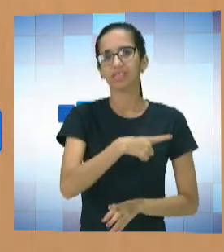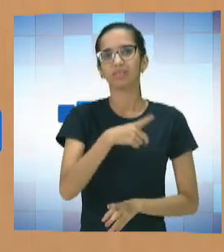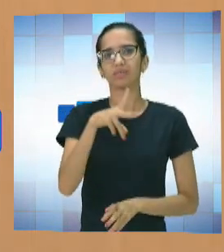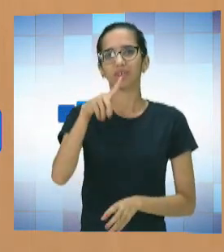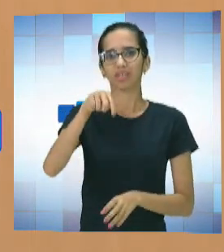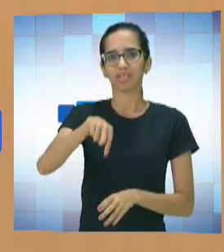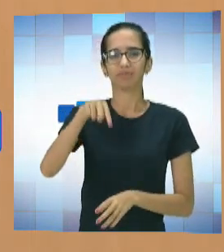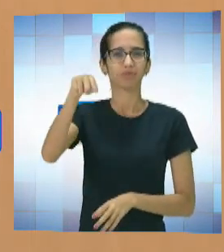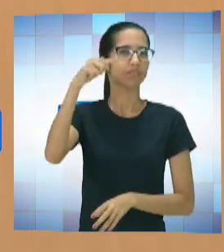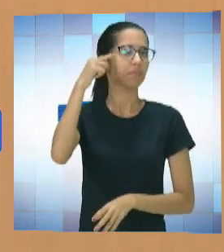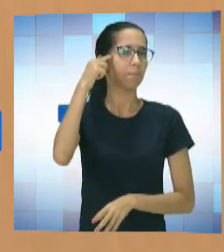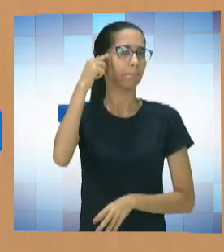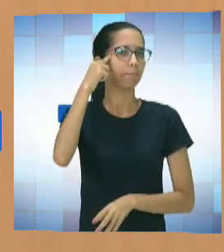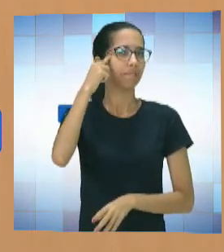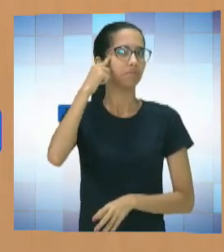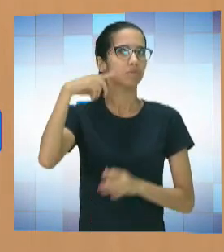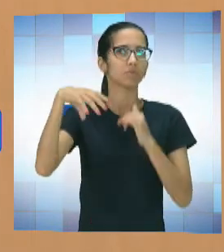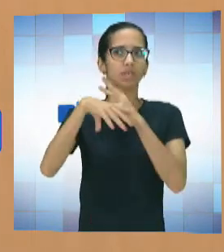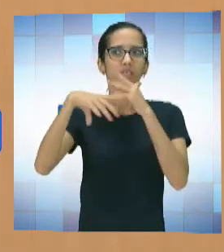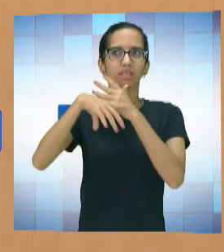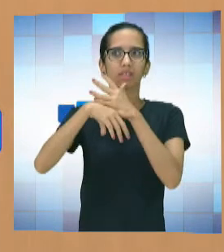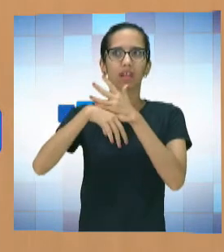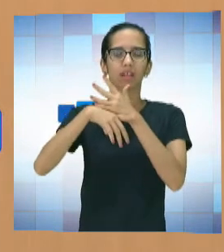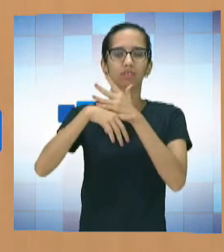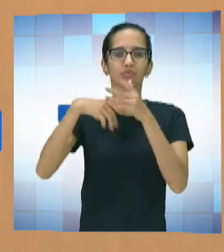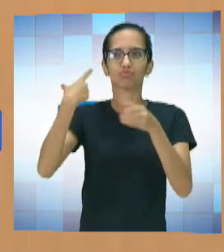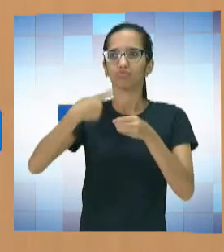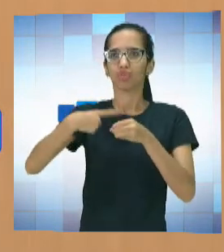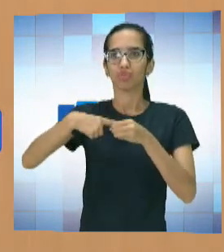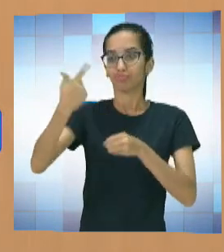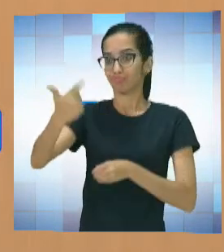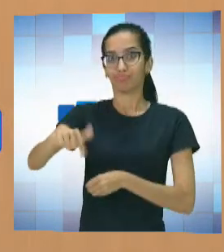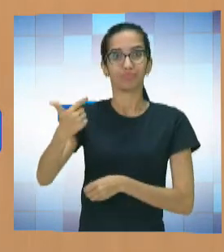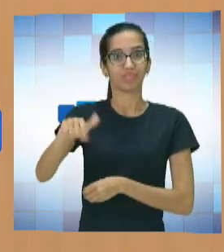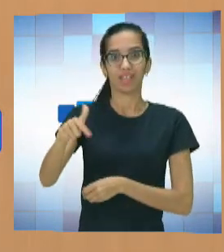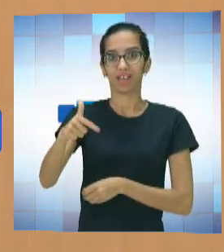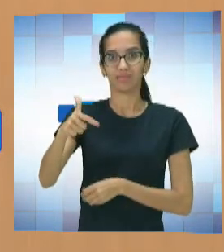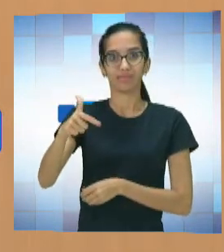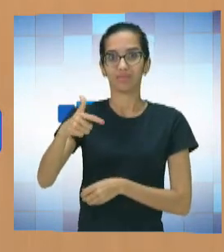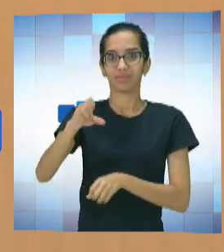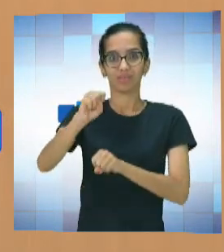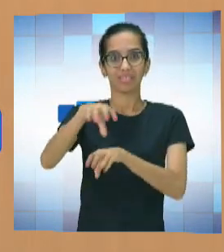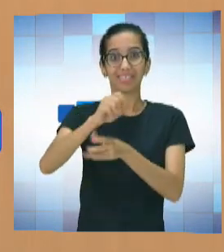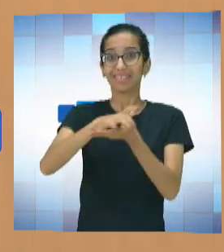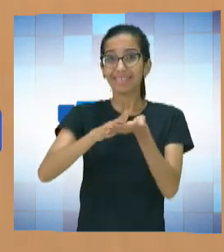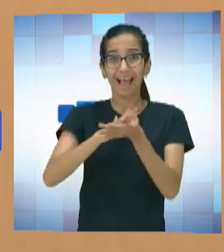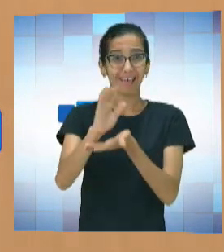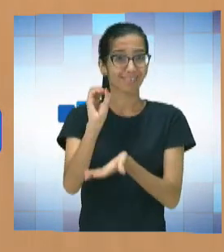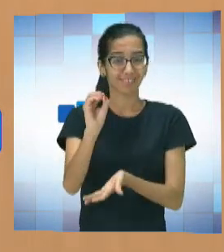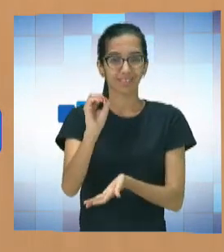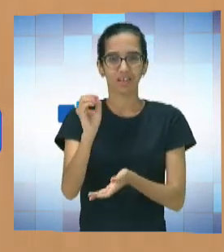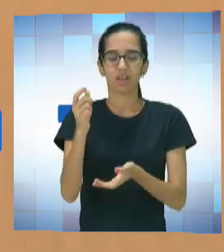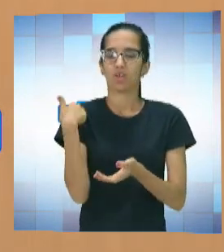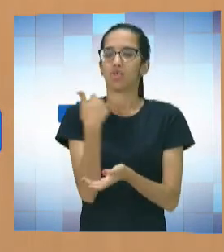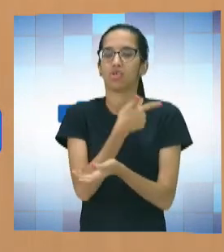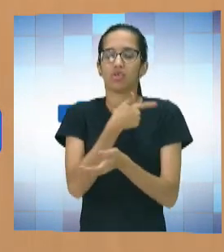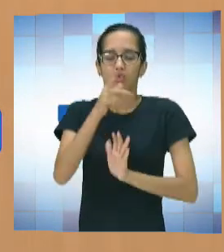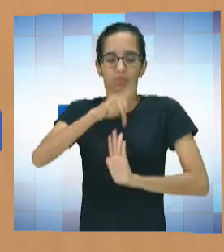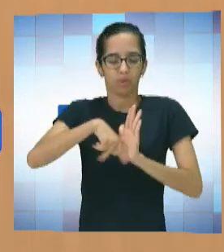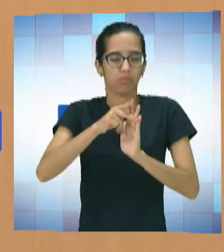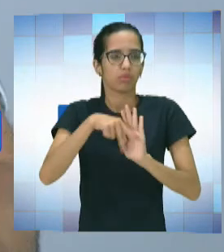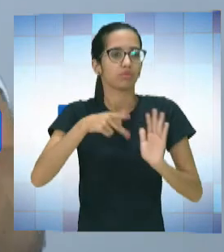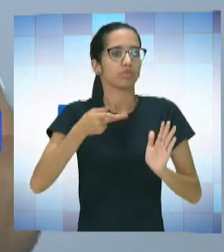aqui. Tu imagina numa cidade do interior que não tem. E aí a gente está levando o projeto para que possa socializar,